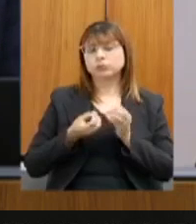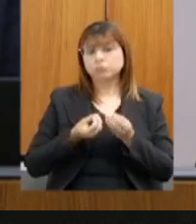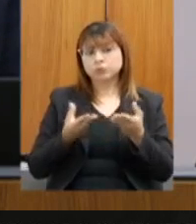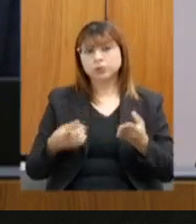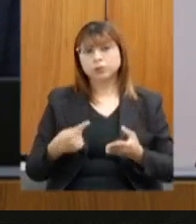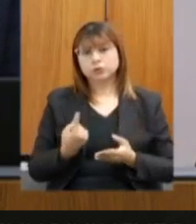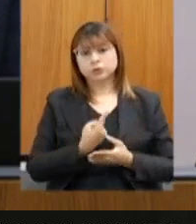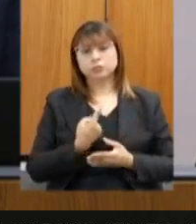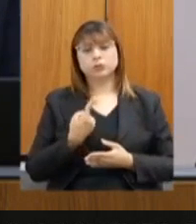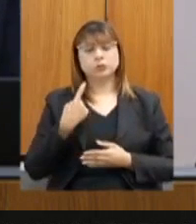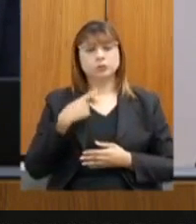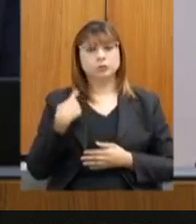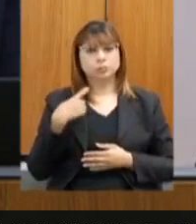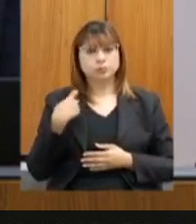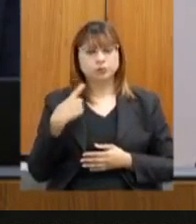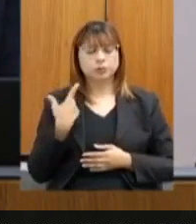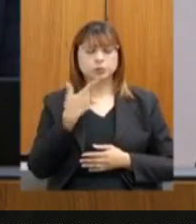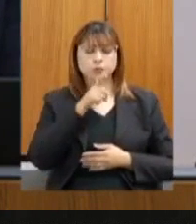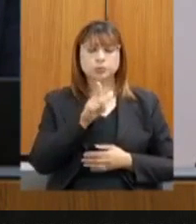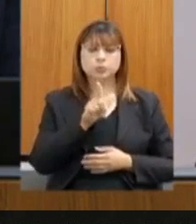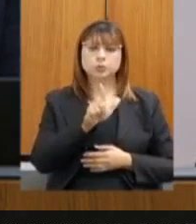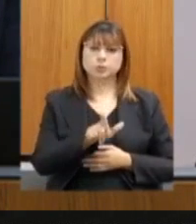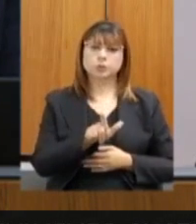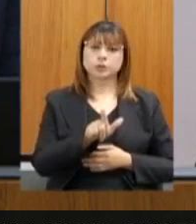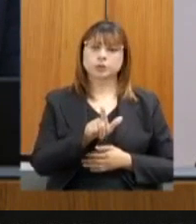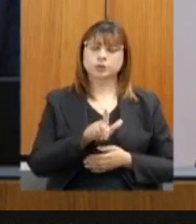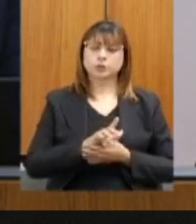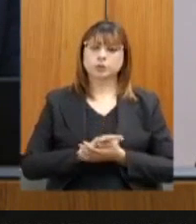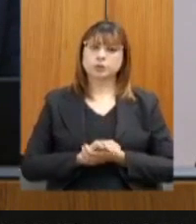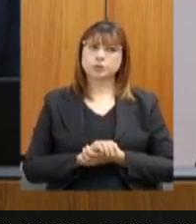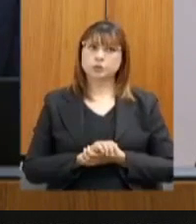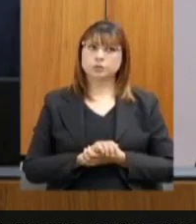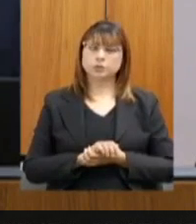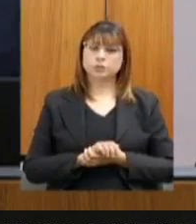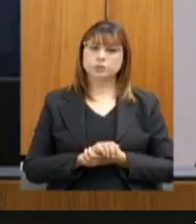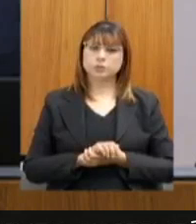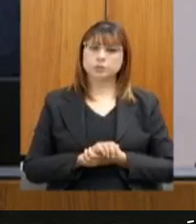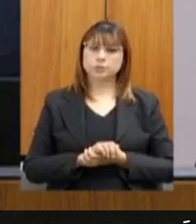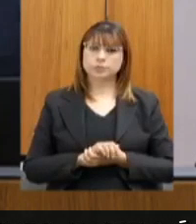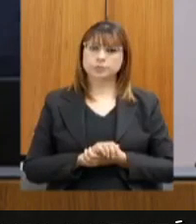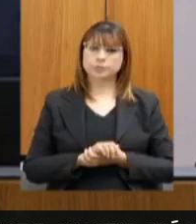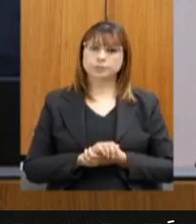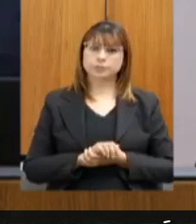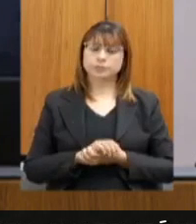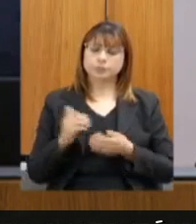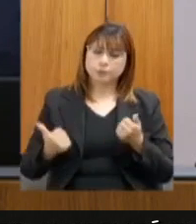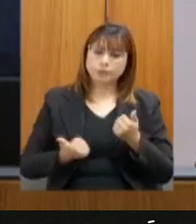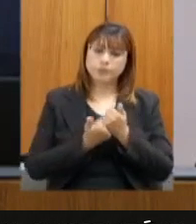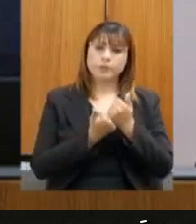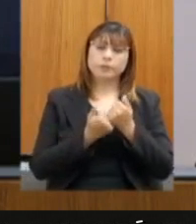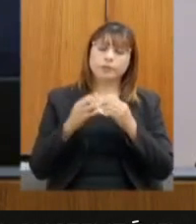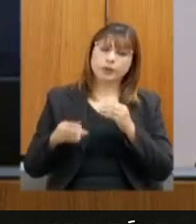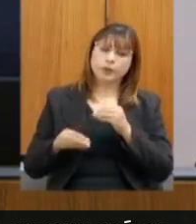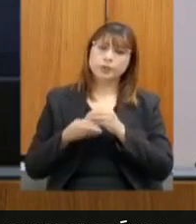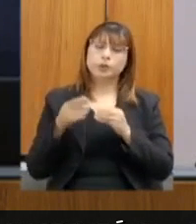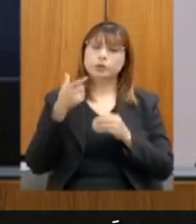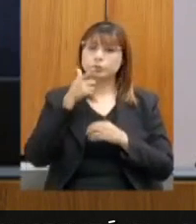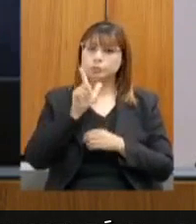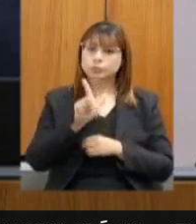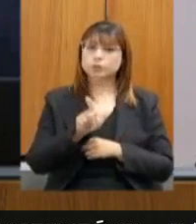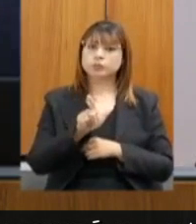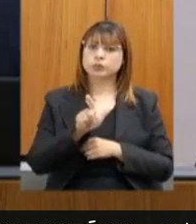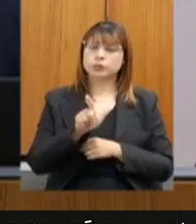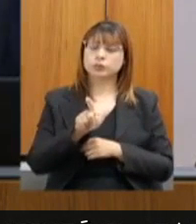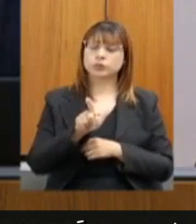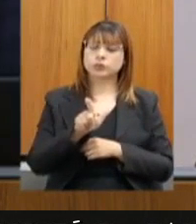parlamentares, para que nós possamos aí aportar emendas para contemplar aí grandes projetos